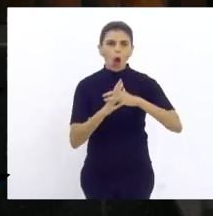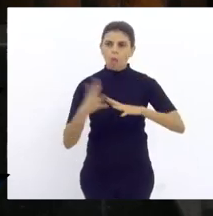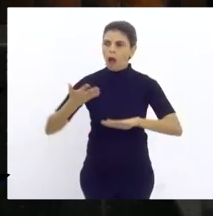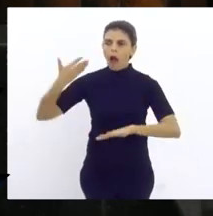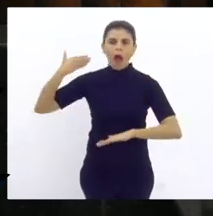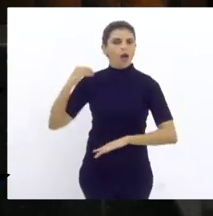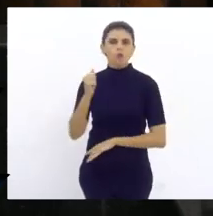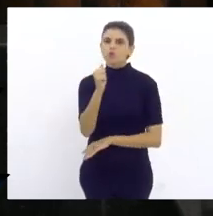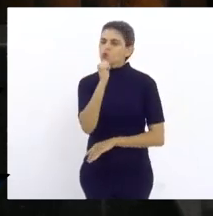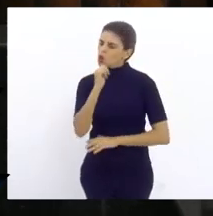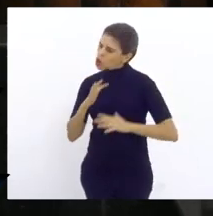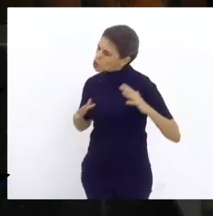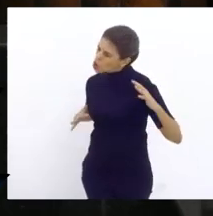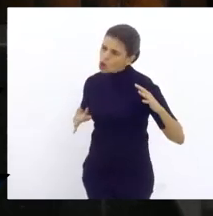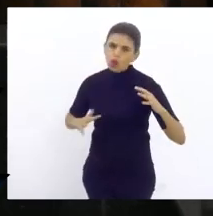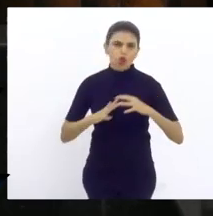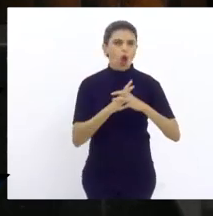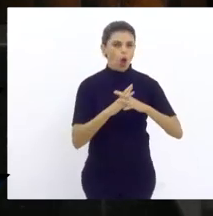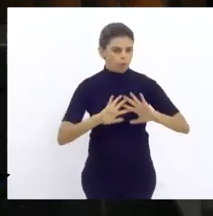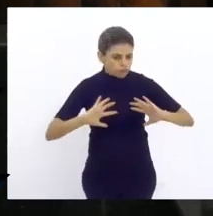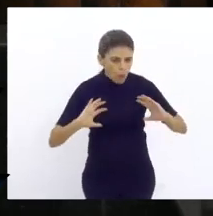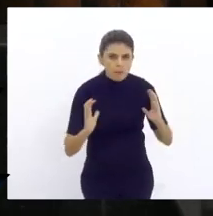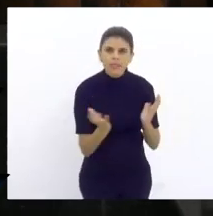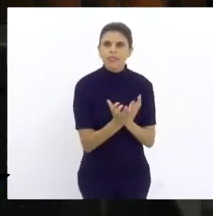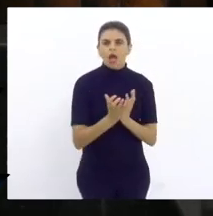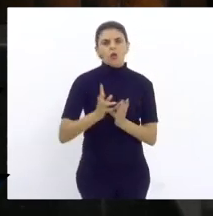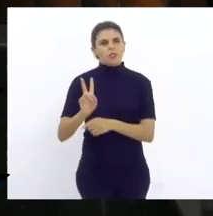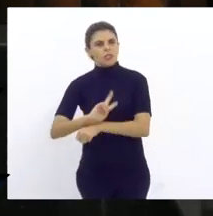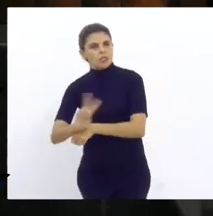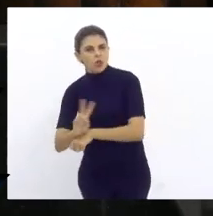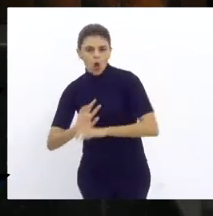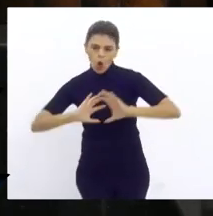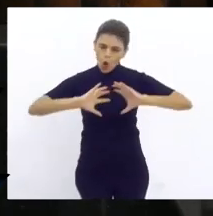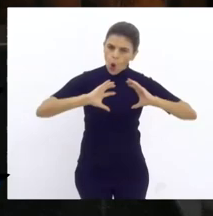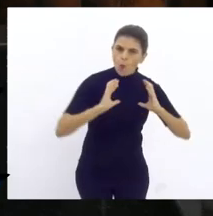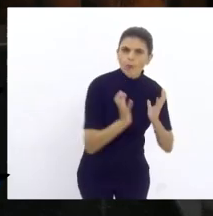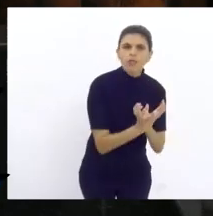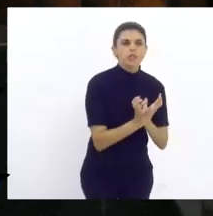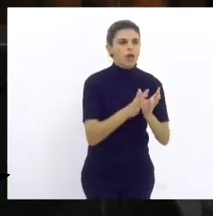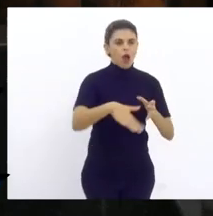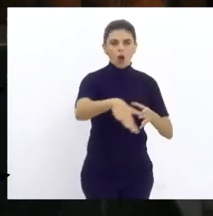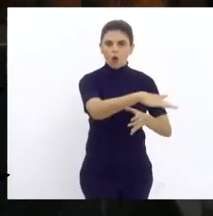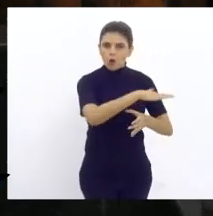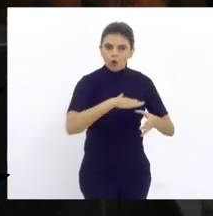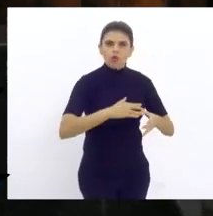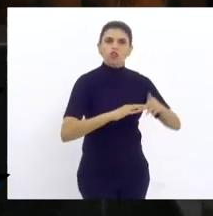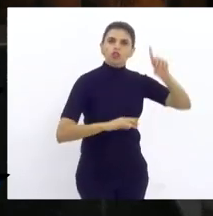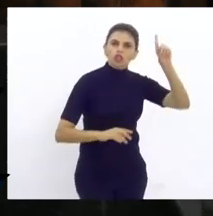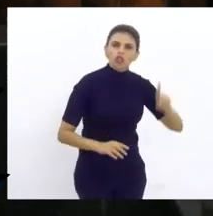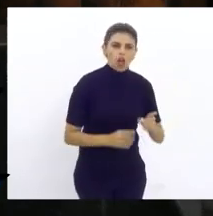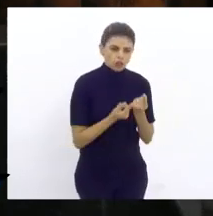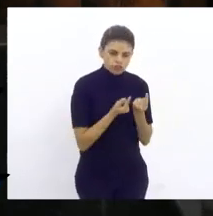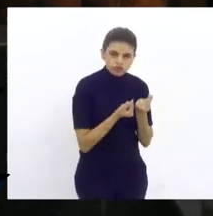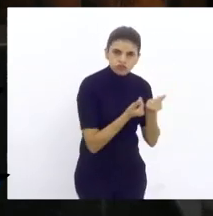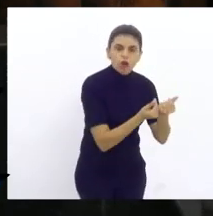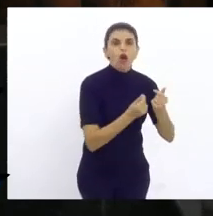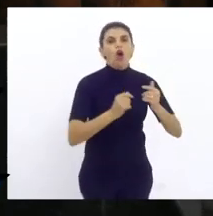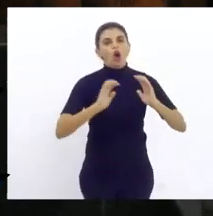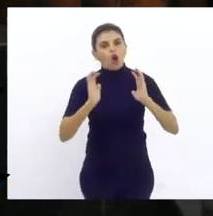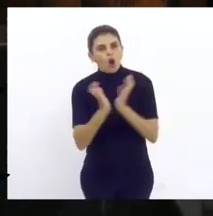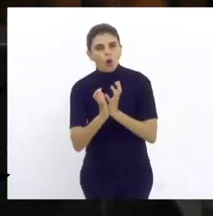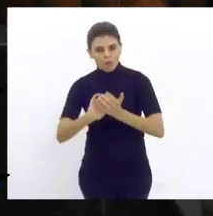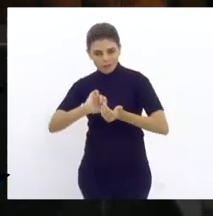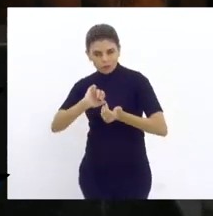com várias comissões dessa casa participando, comissão de segurança, membro da comissão de segurança, comissão de direito do consumidor, comissão de